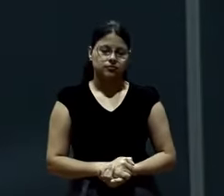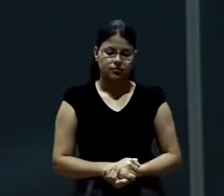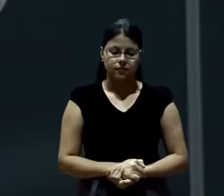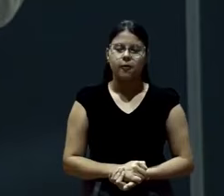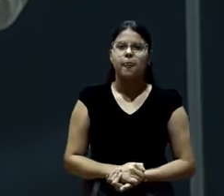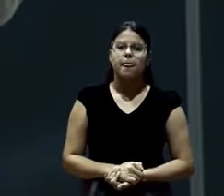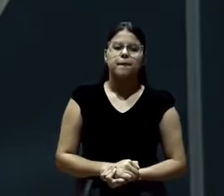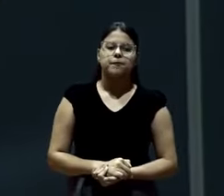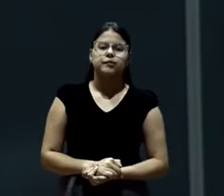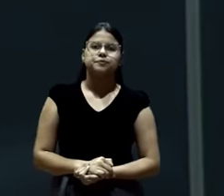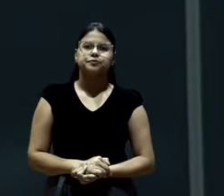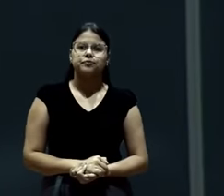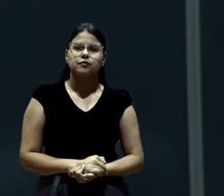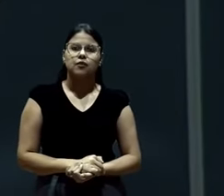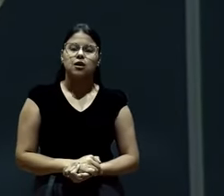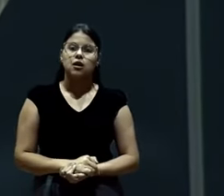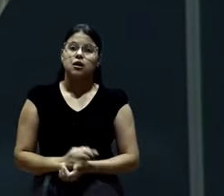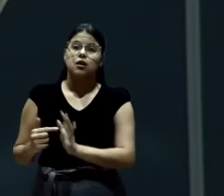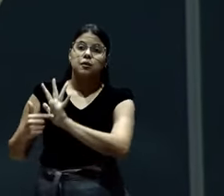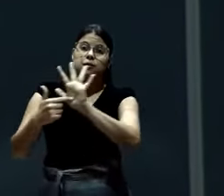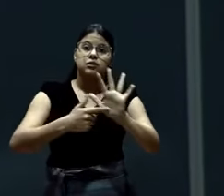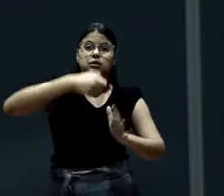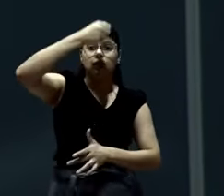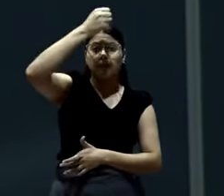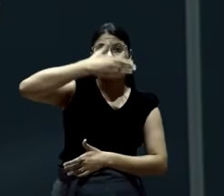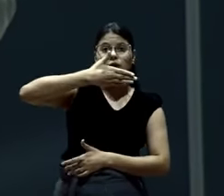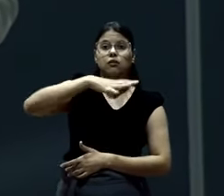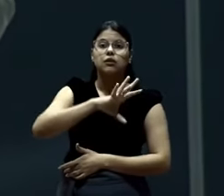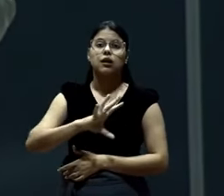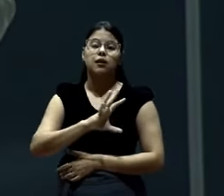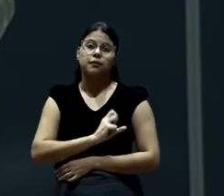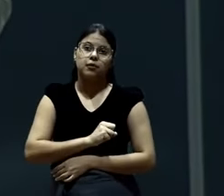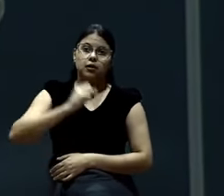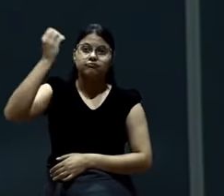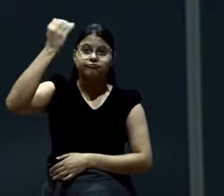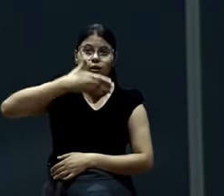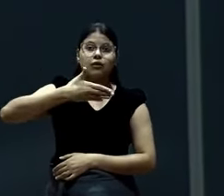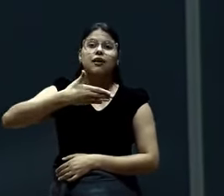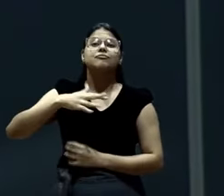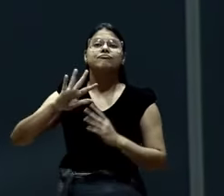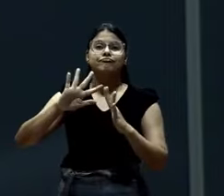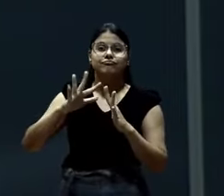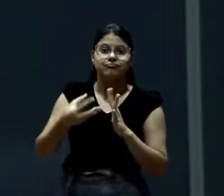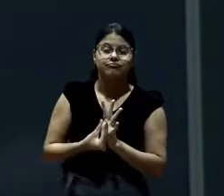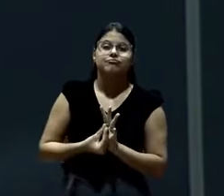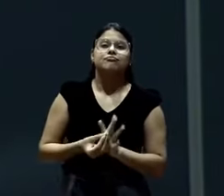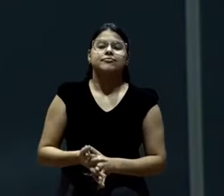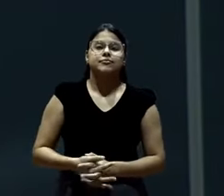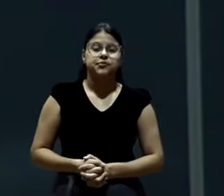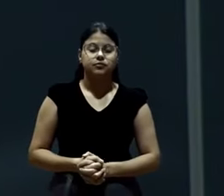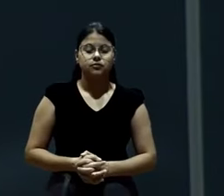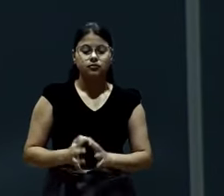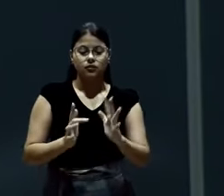Isso é demonstração de amor. Isso é ser. Igreja. Jesus